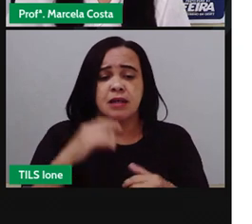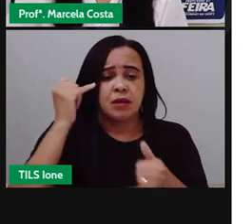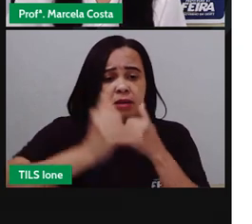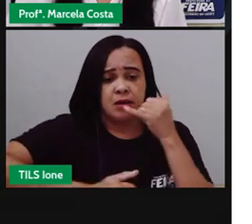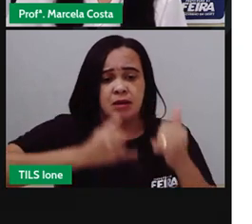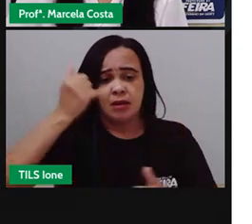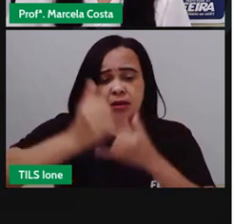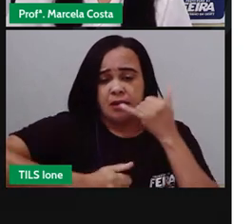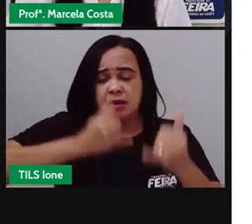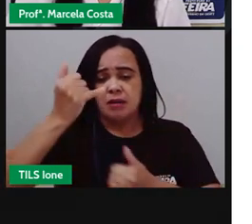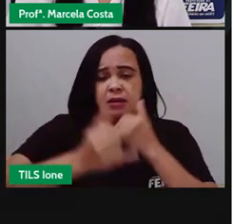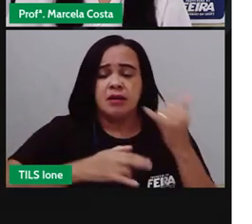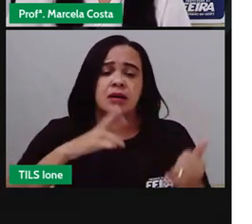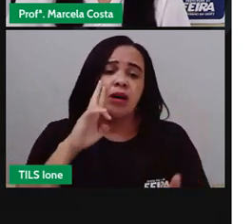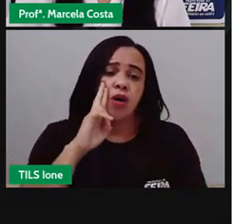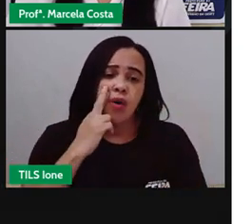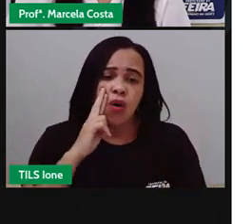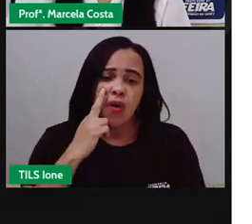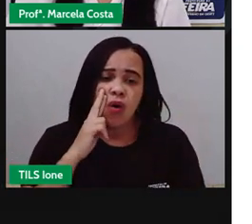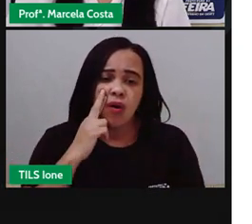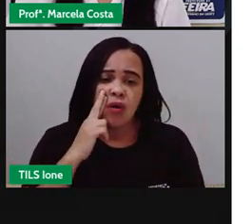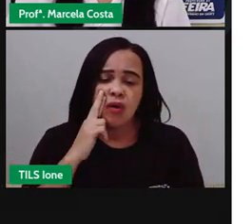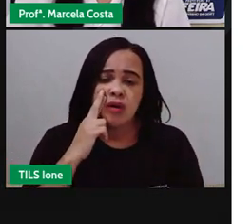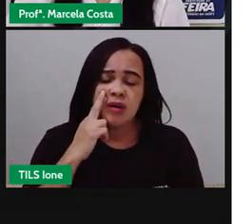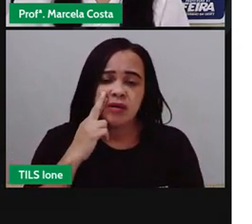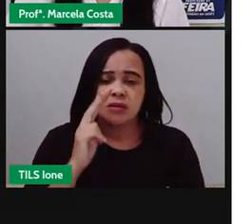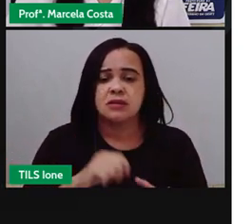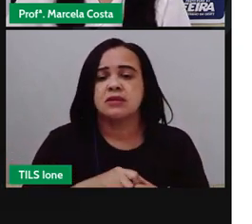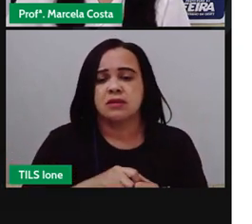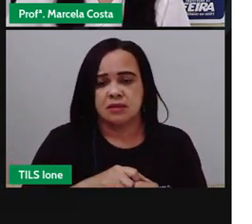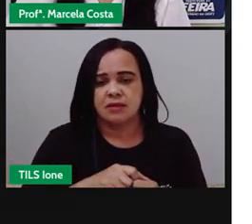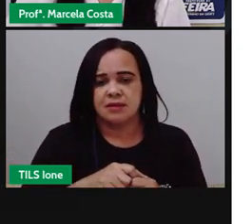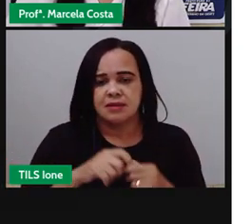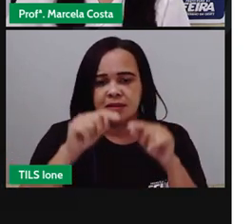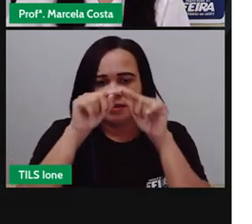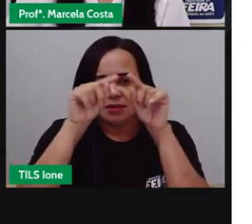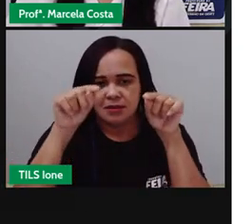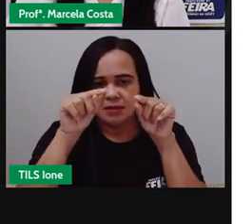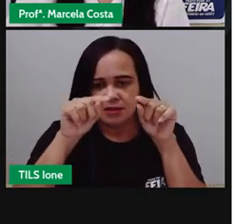você vai marcar esse outro símbolo aqui